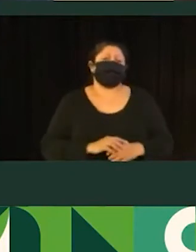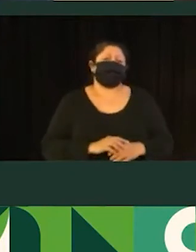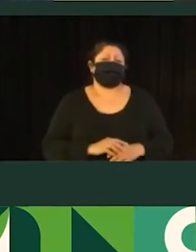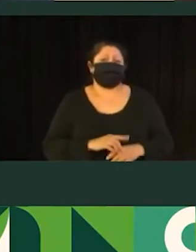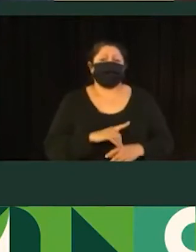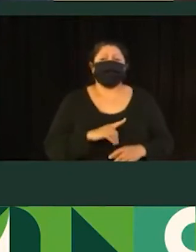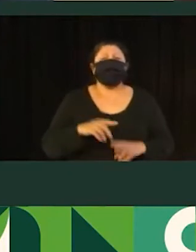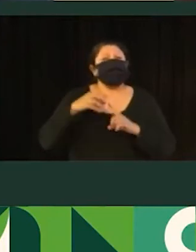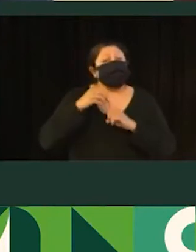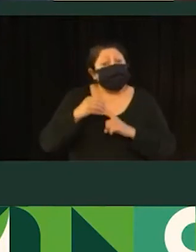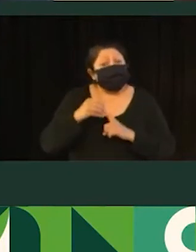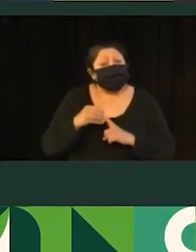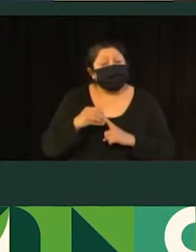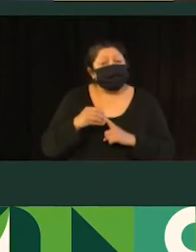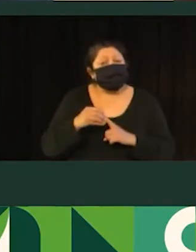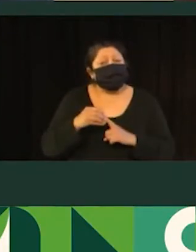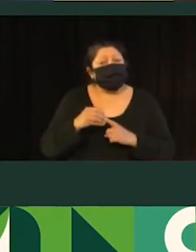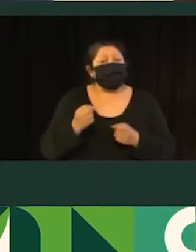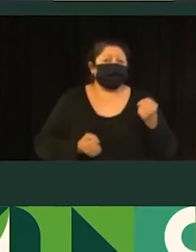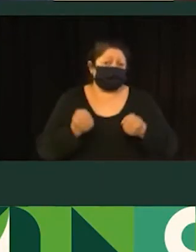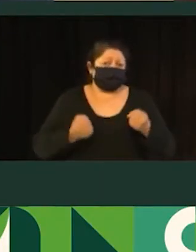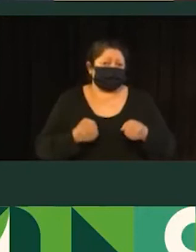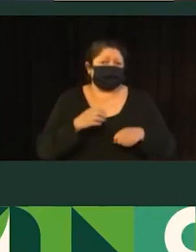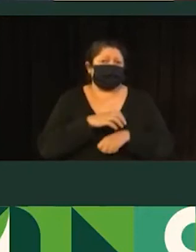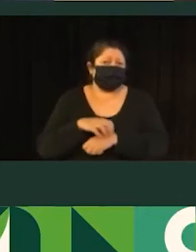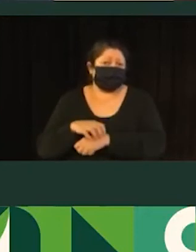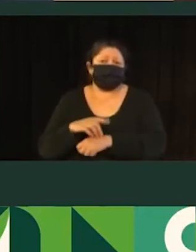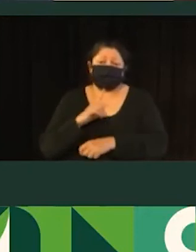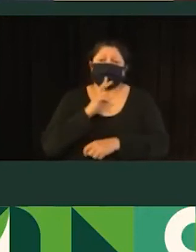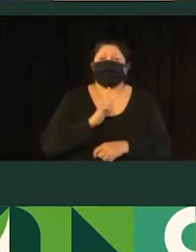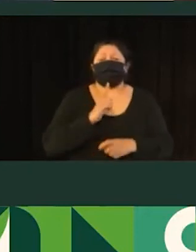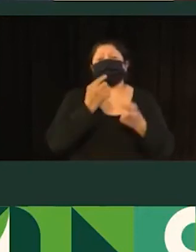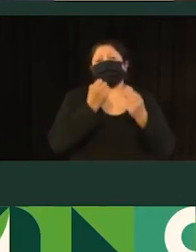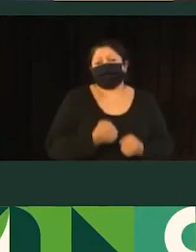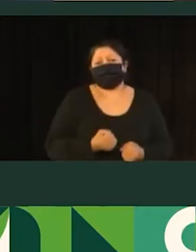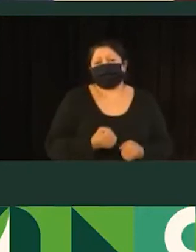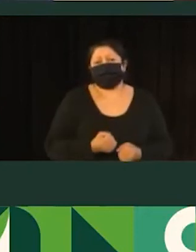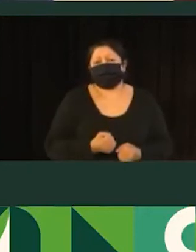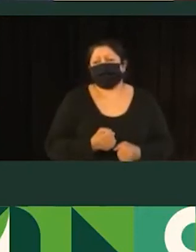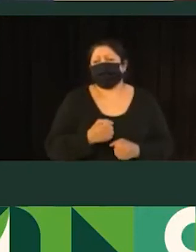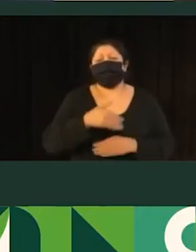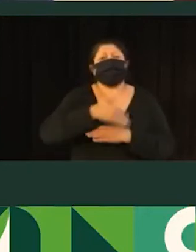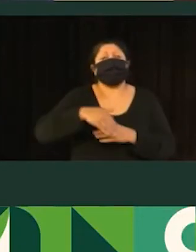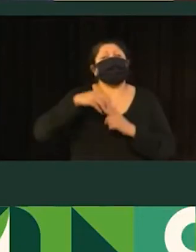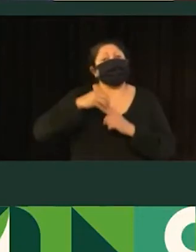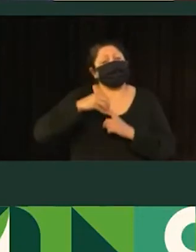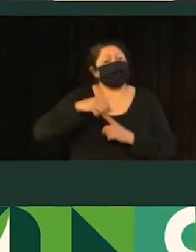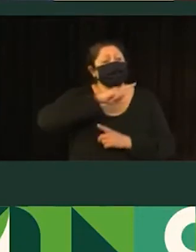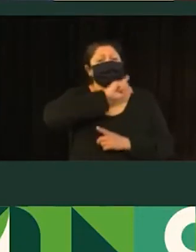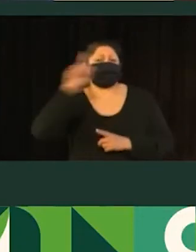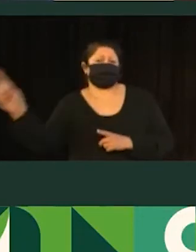a rede principal, ela é uma rede de carga, que pegaria a perimetral do município,